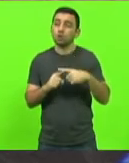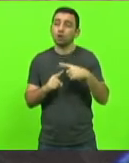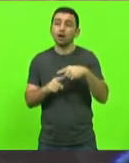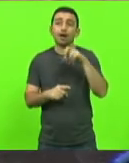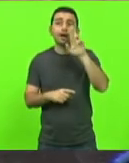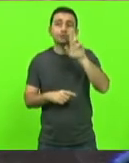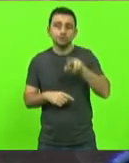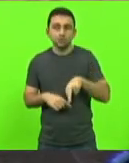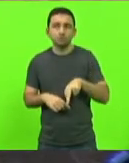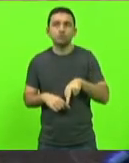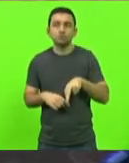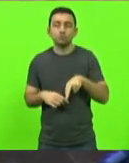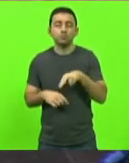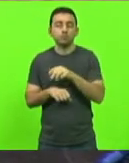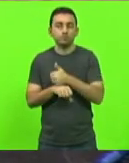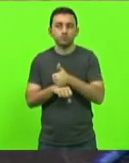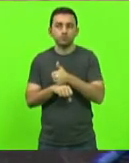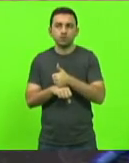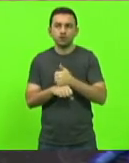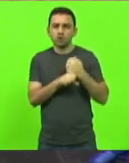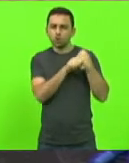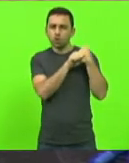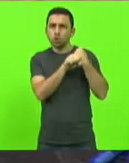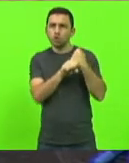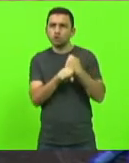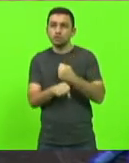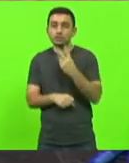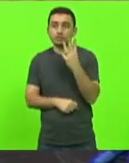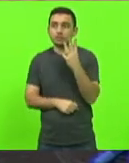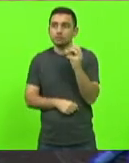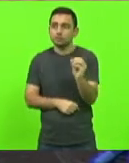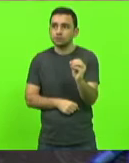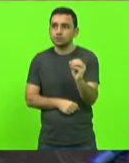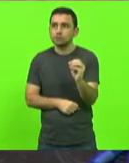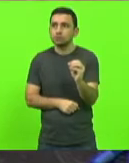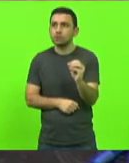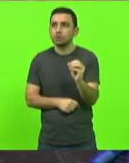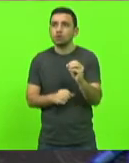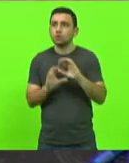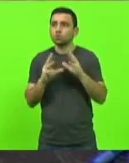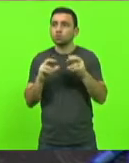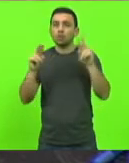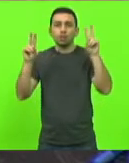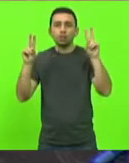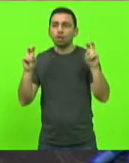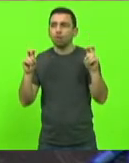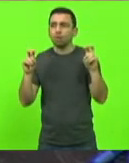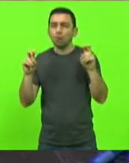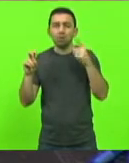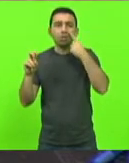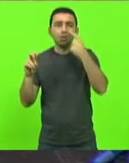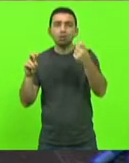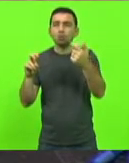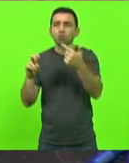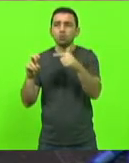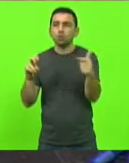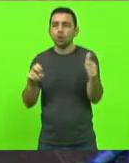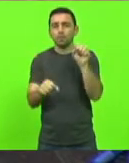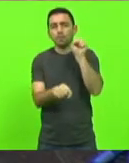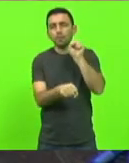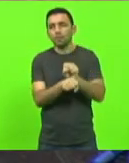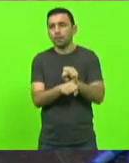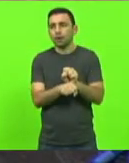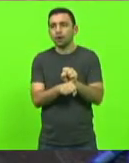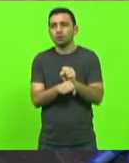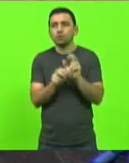Nos últimos 30 anos, ninguém se interessou por esse assunto. 30 anos na inércia, parado, ninguém